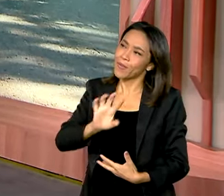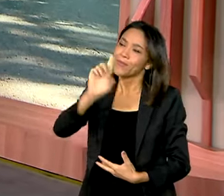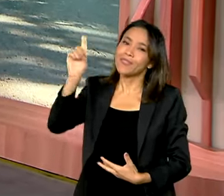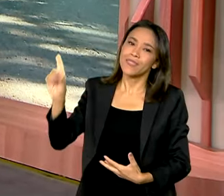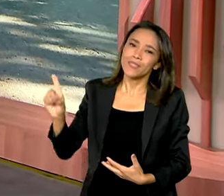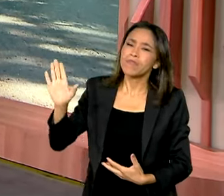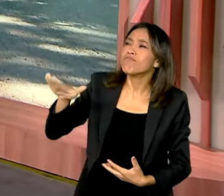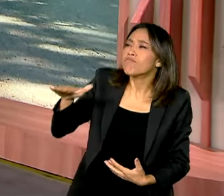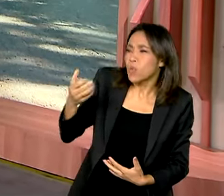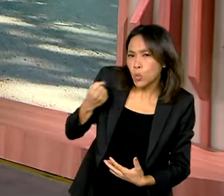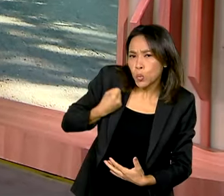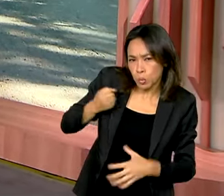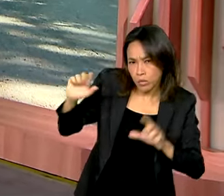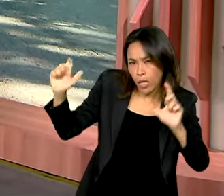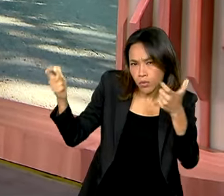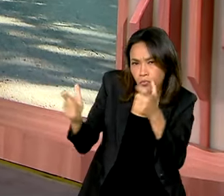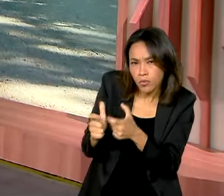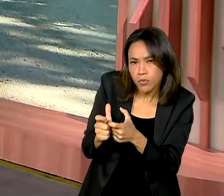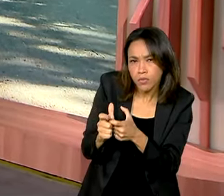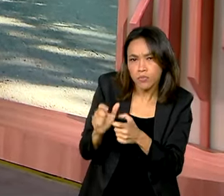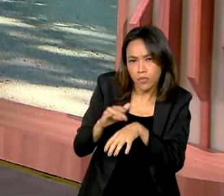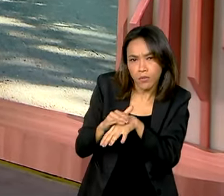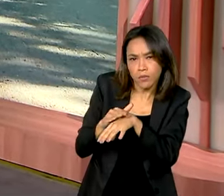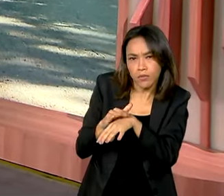O número de casos está caindo em todo o país?